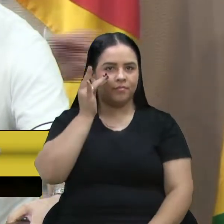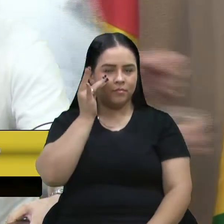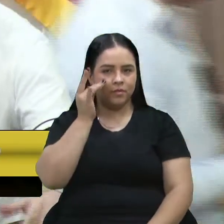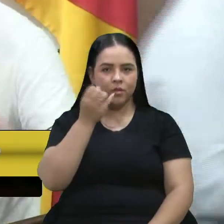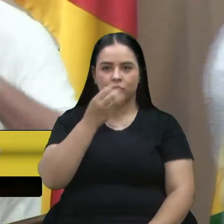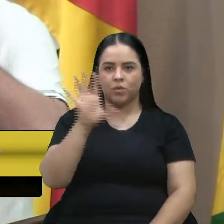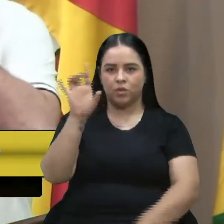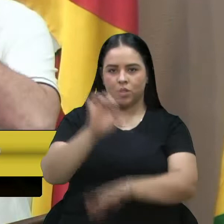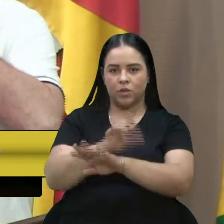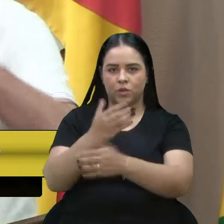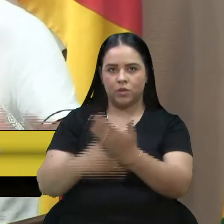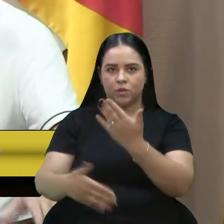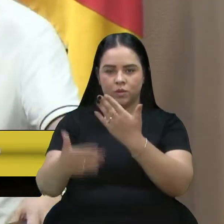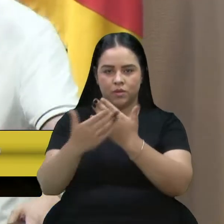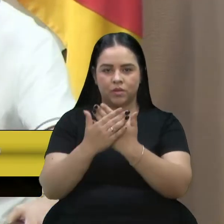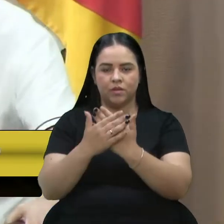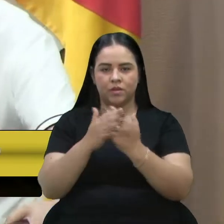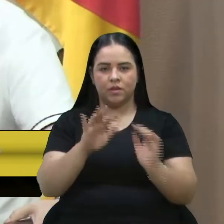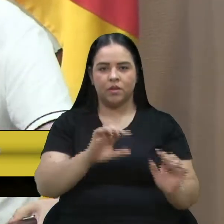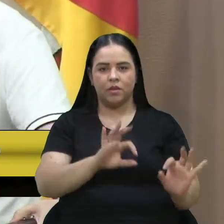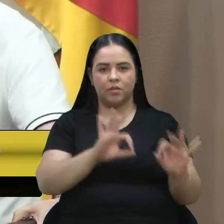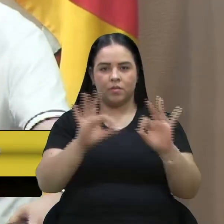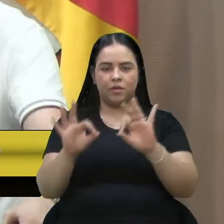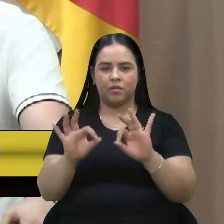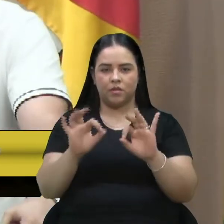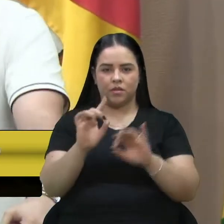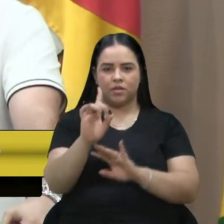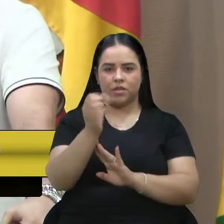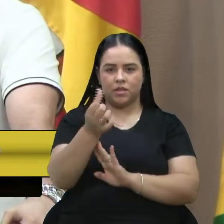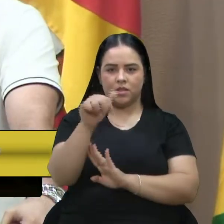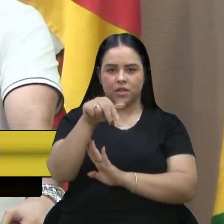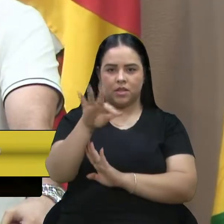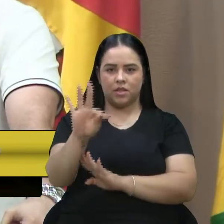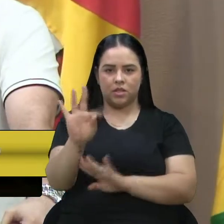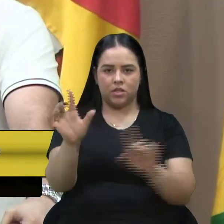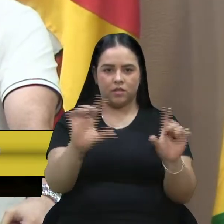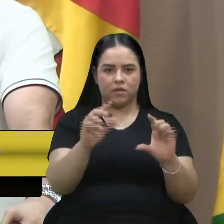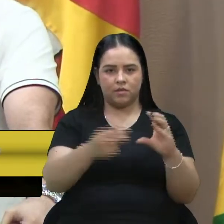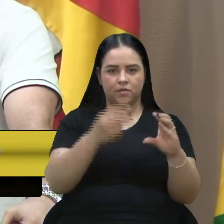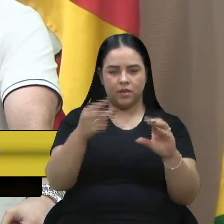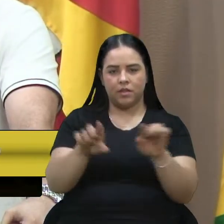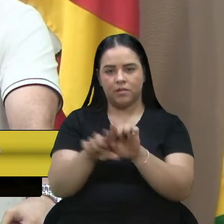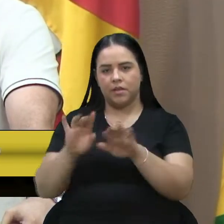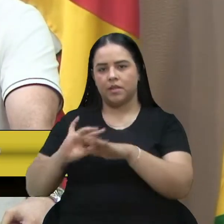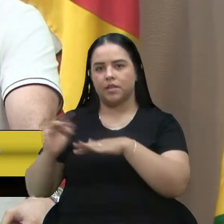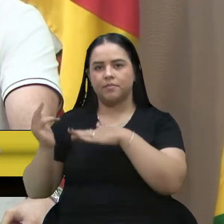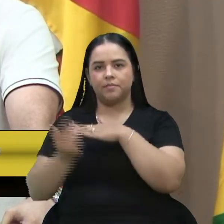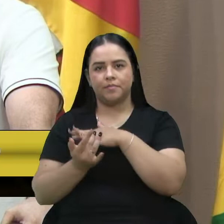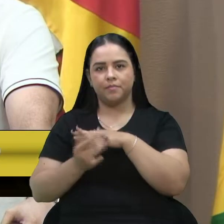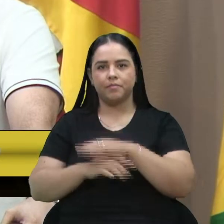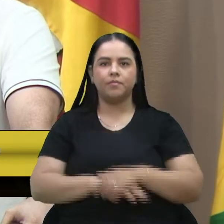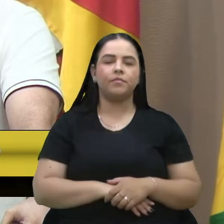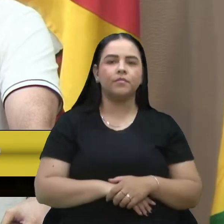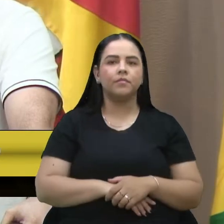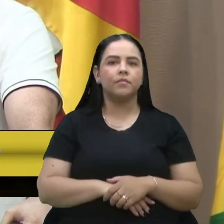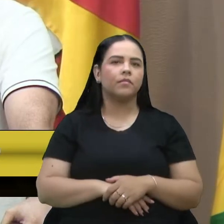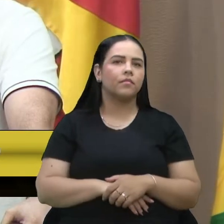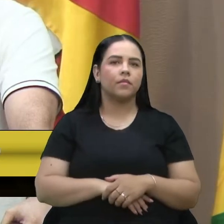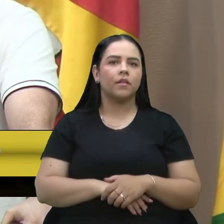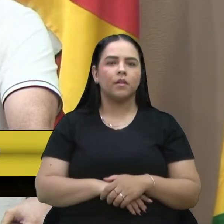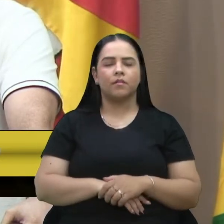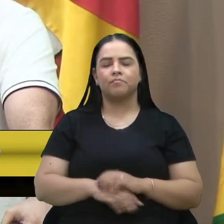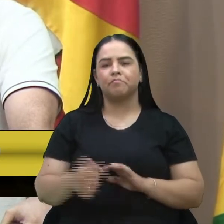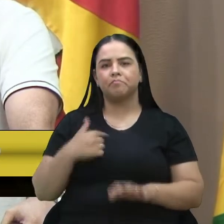nos assistem pelo canal 16 da TV Câmara e também pelas redes sociais. Escutei a fala